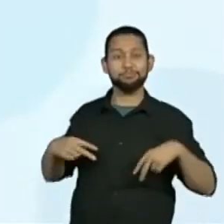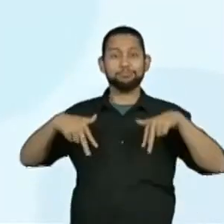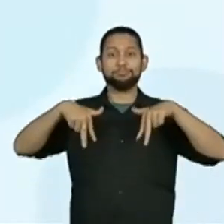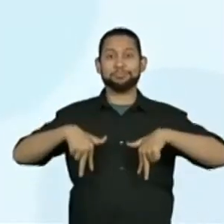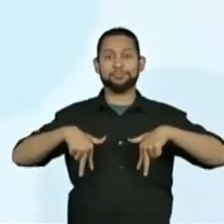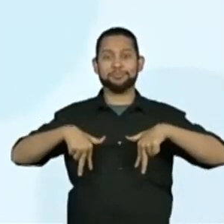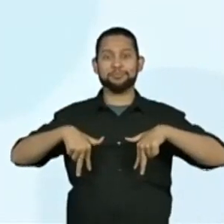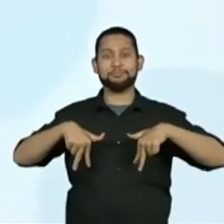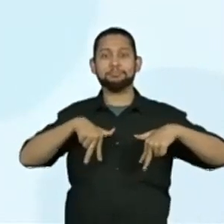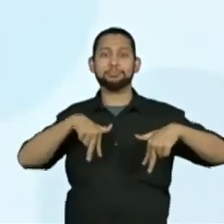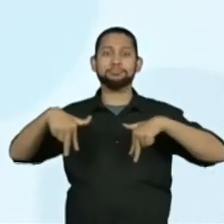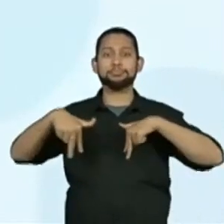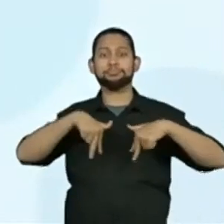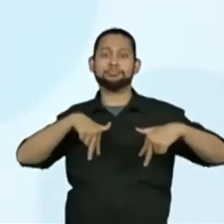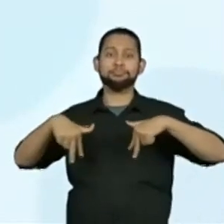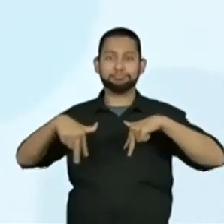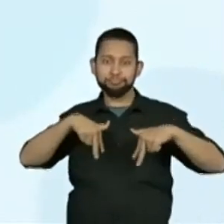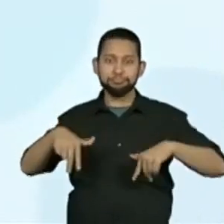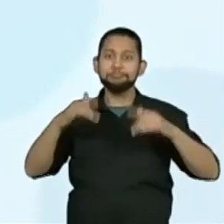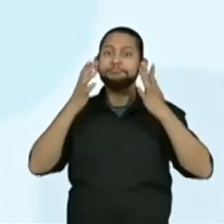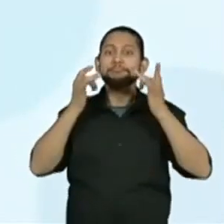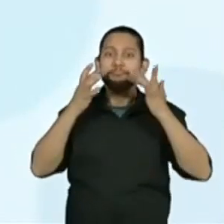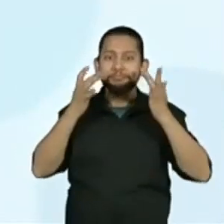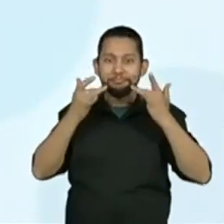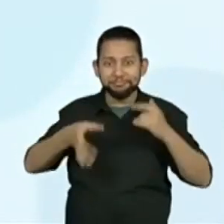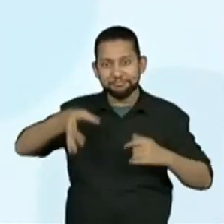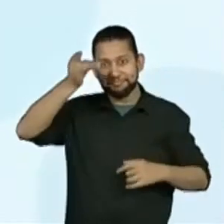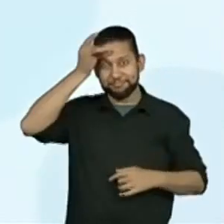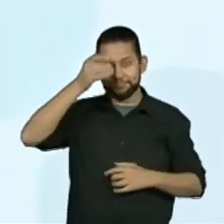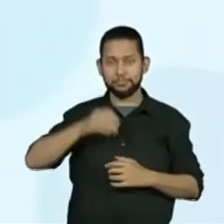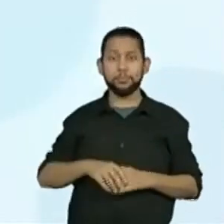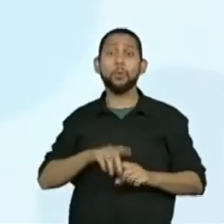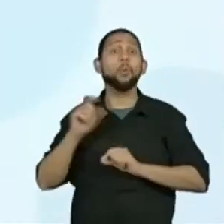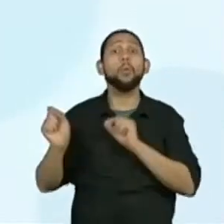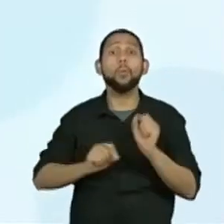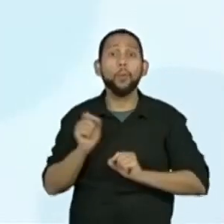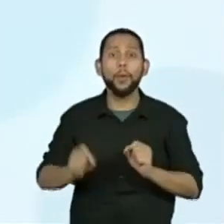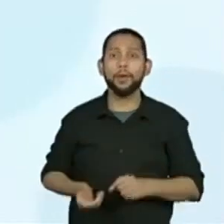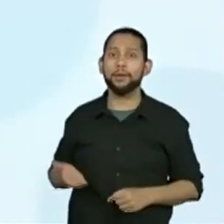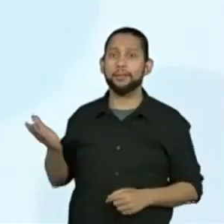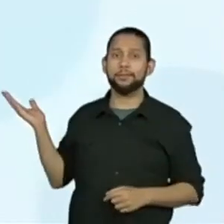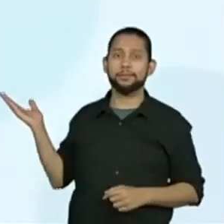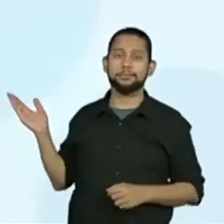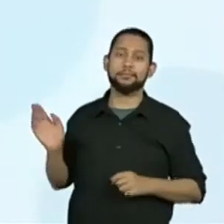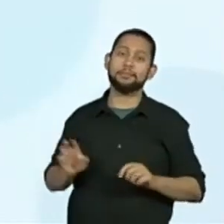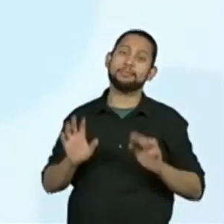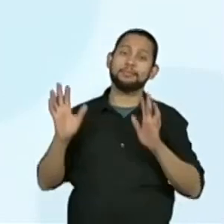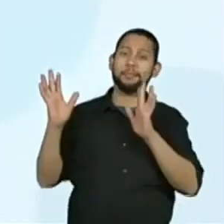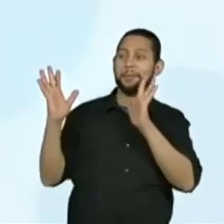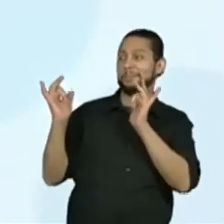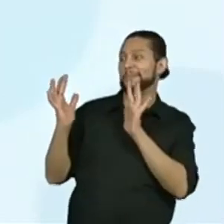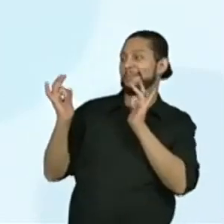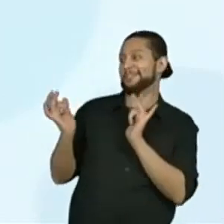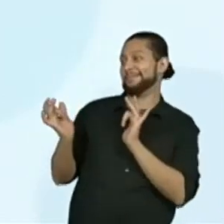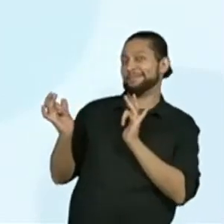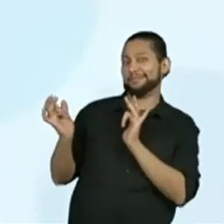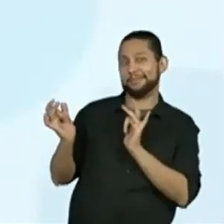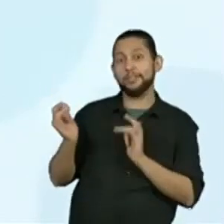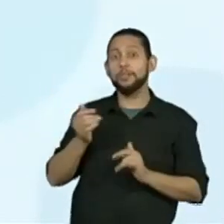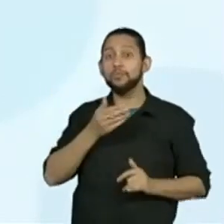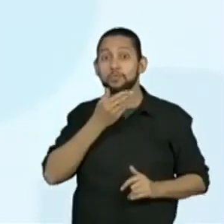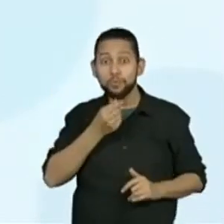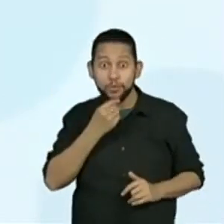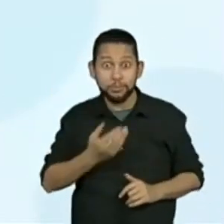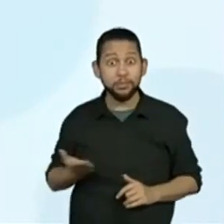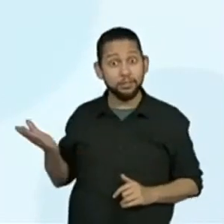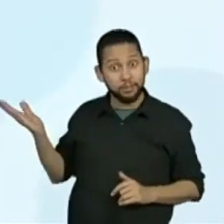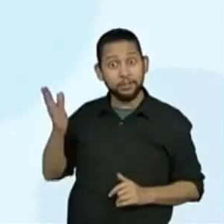fala. Agora, e o que nós iremos dramatizar? O poema intitulado Namorados, de Manuel